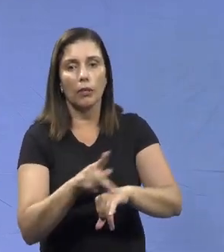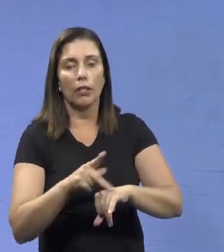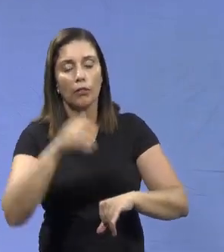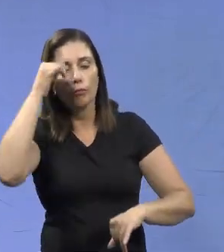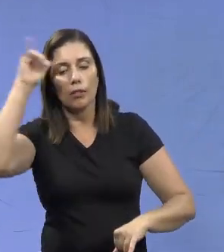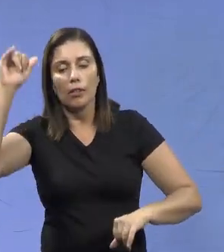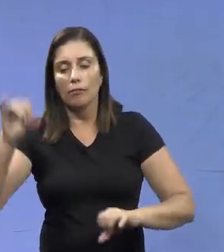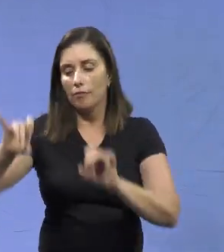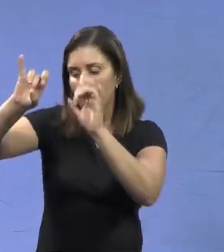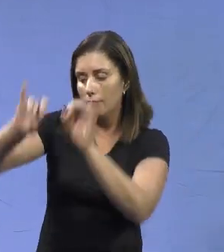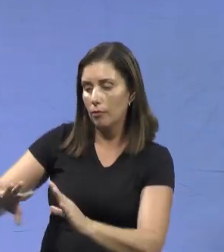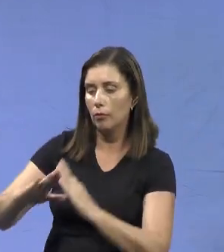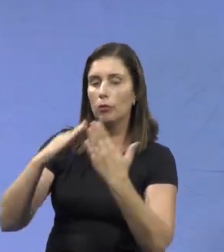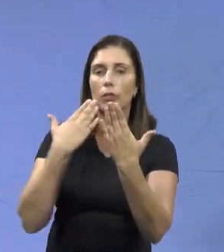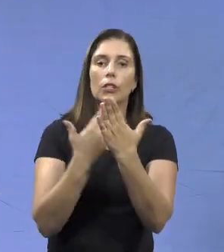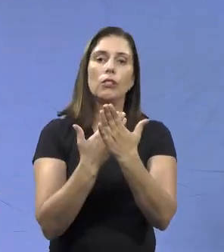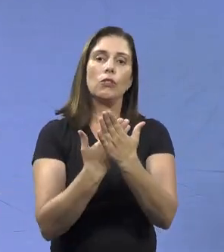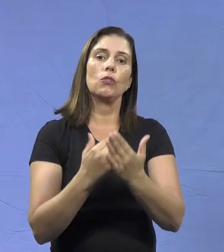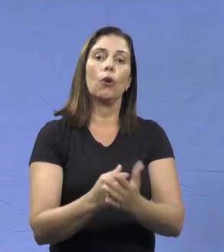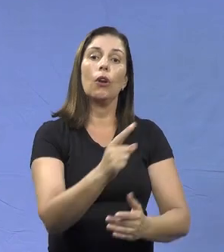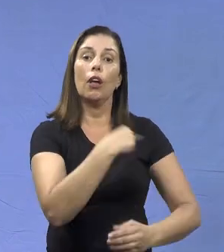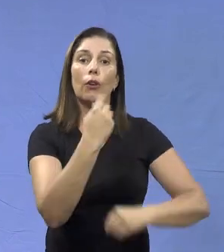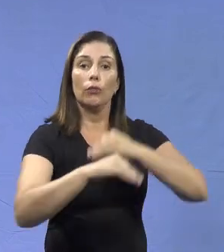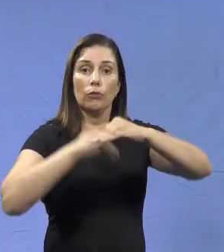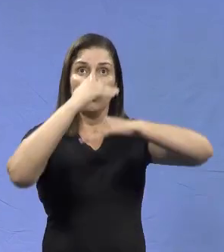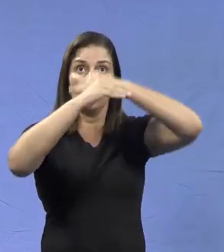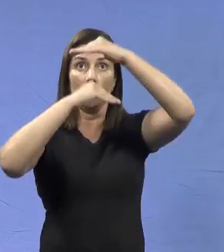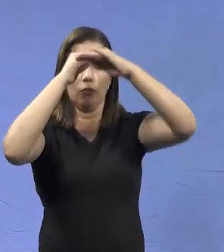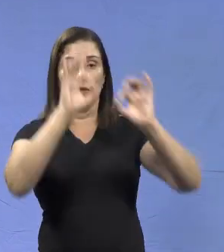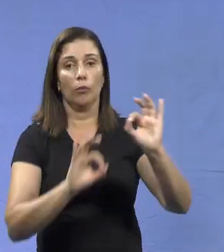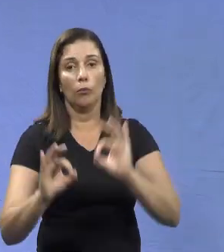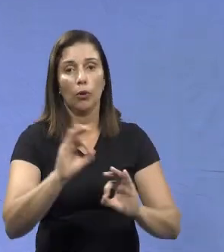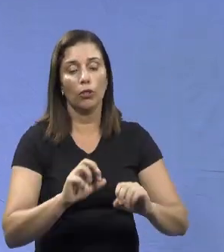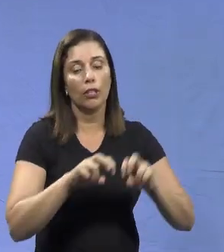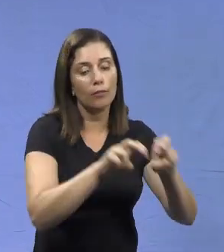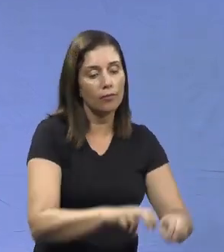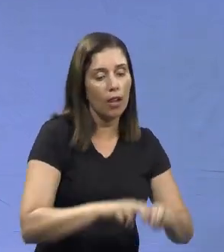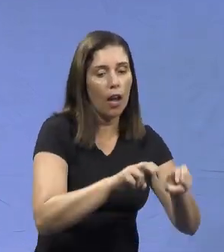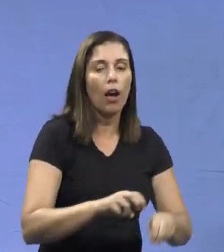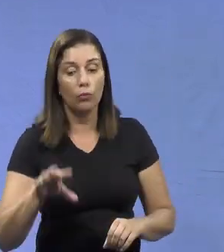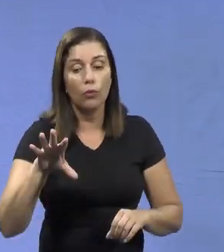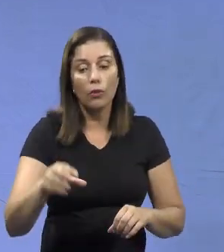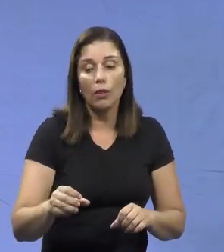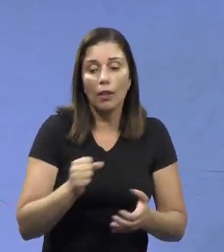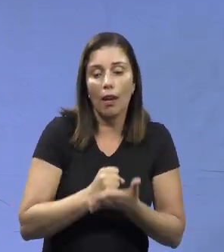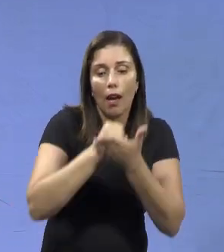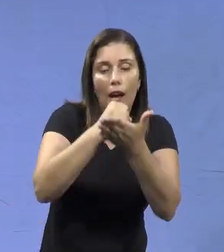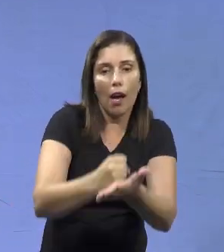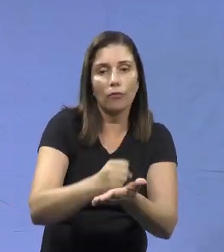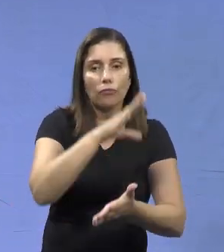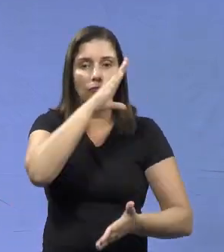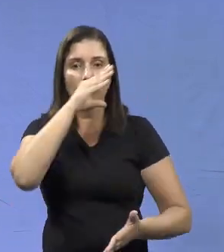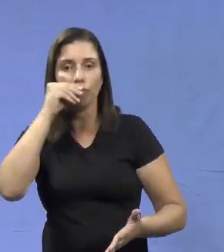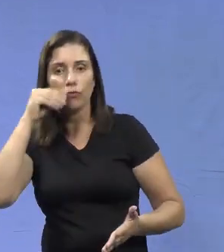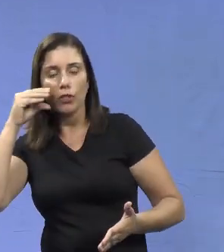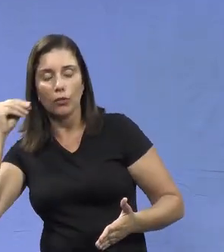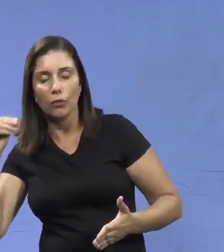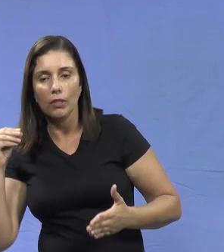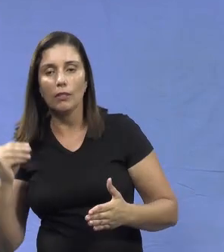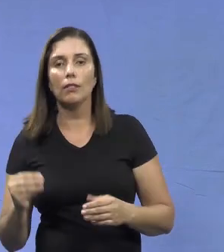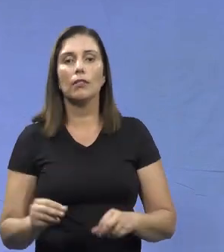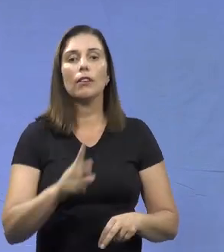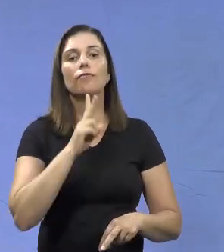evasão escolar. Nós desenvolvemos este projeto na Chacra São João Paulo II, que acolhe adolescentes internados